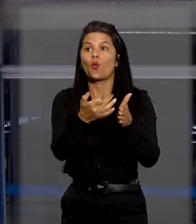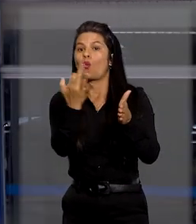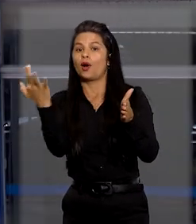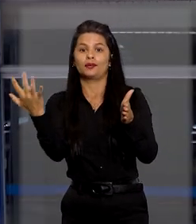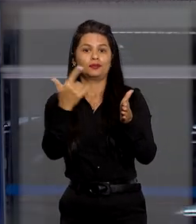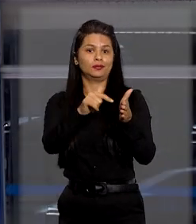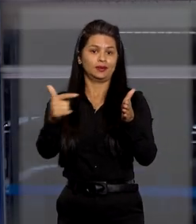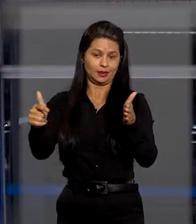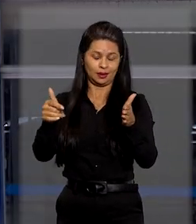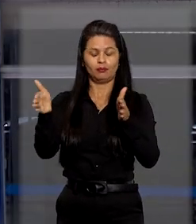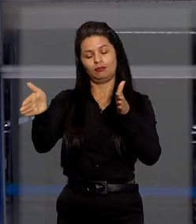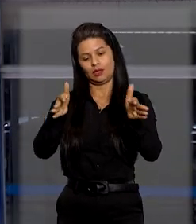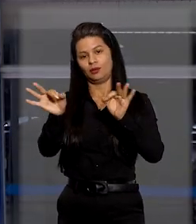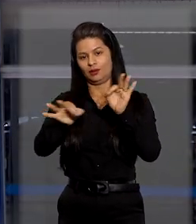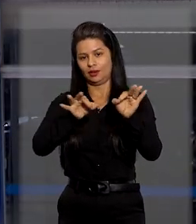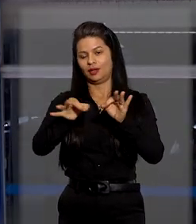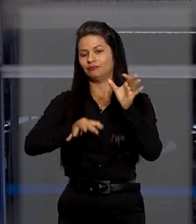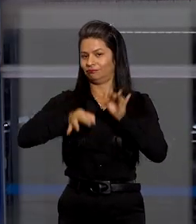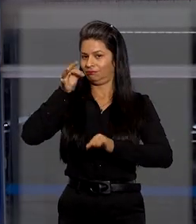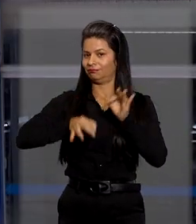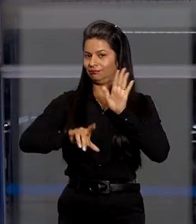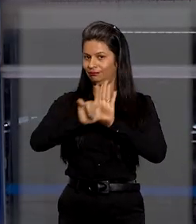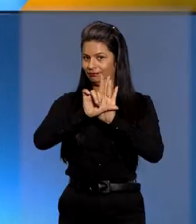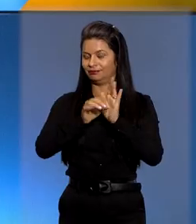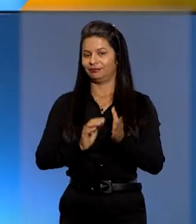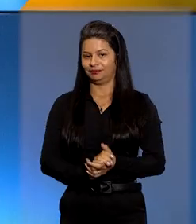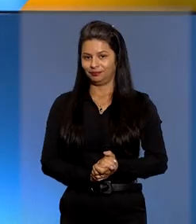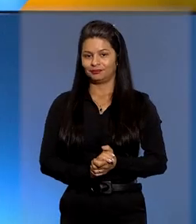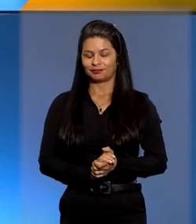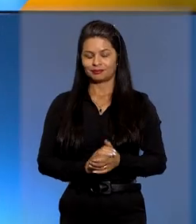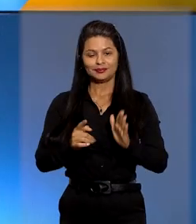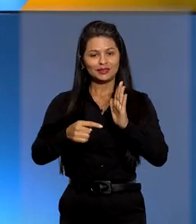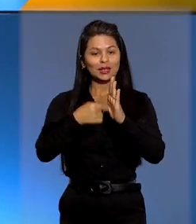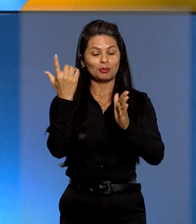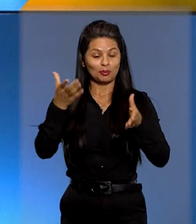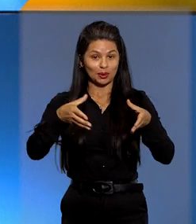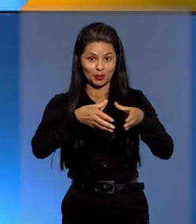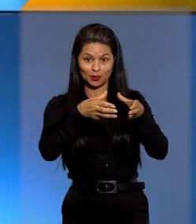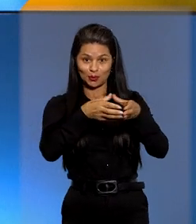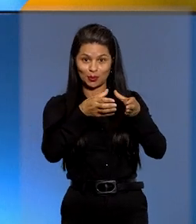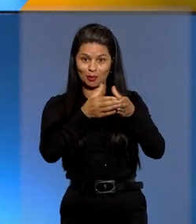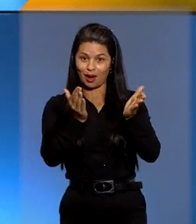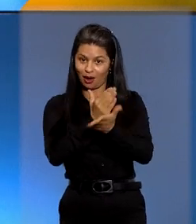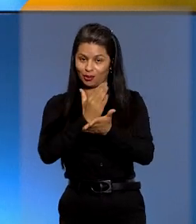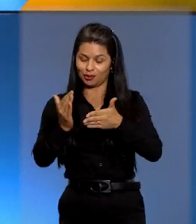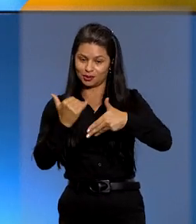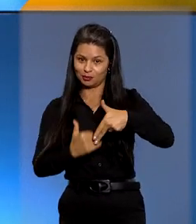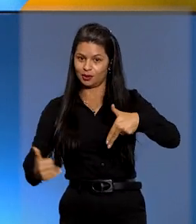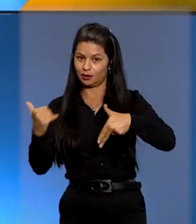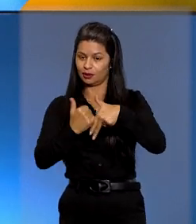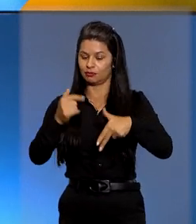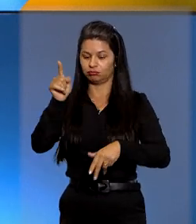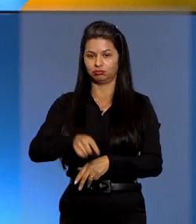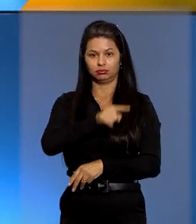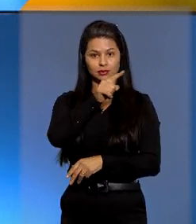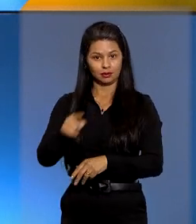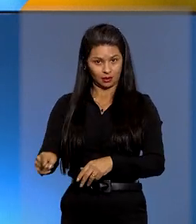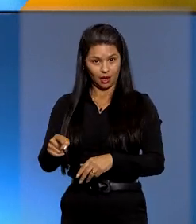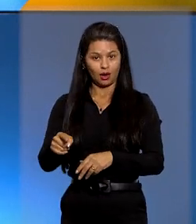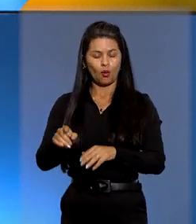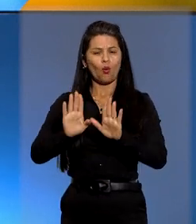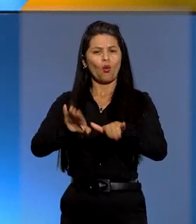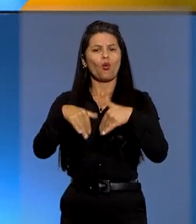último plano a adequada execução da lei. Na primeira turma, os ministros anularam o ato que excluiu